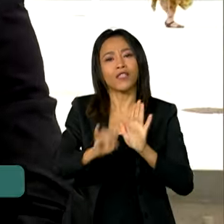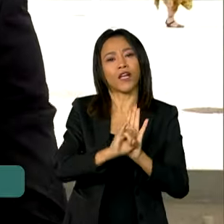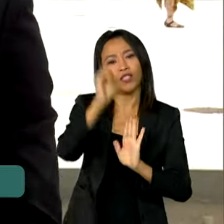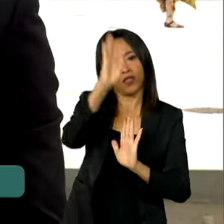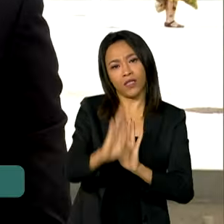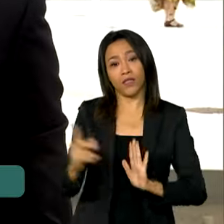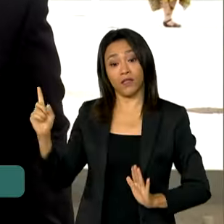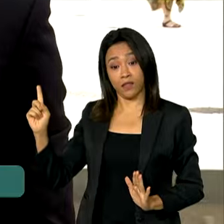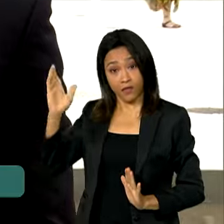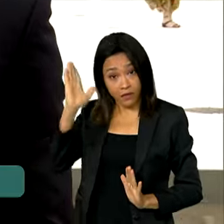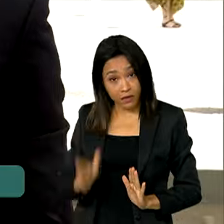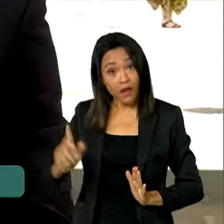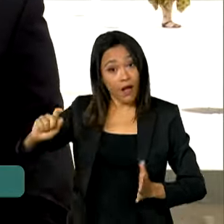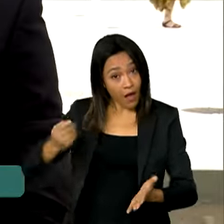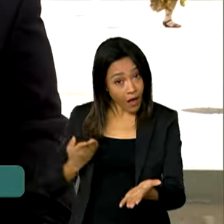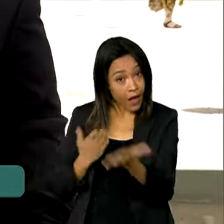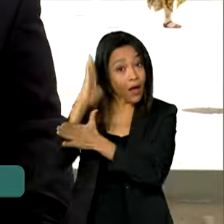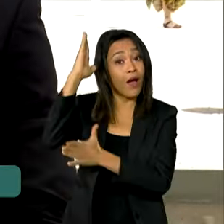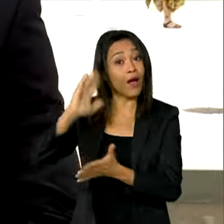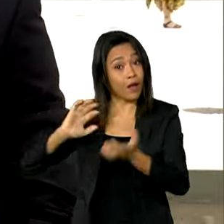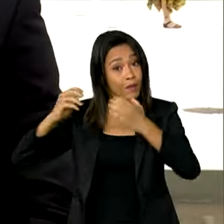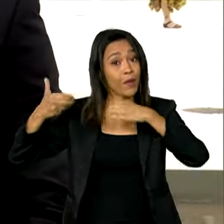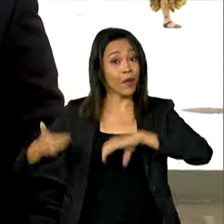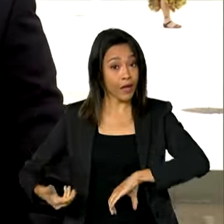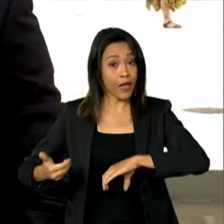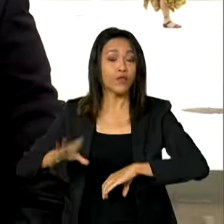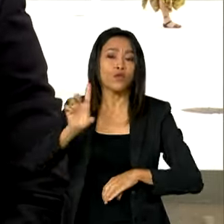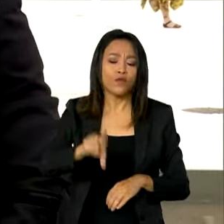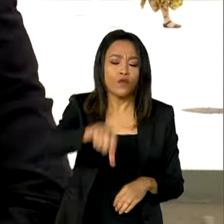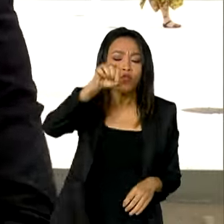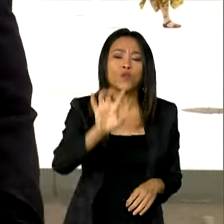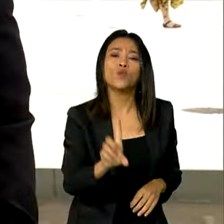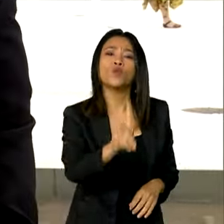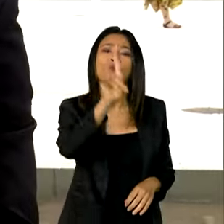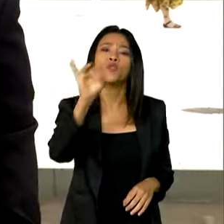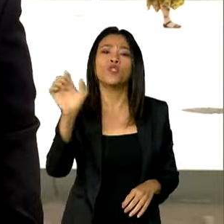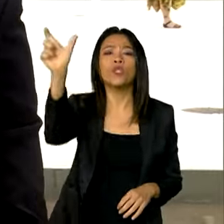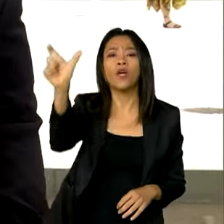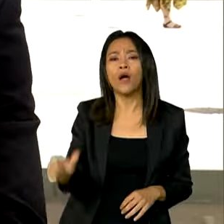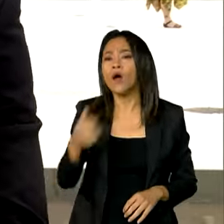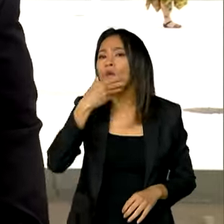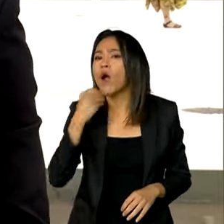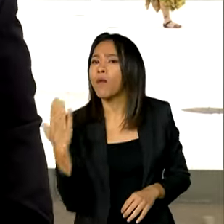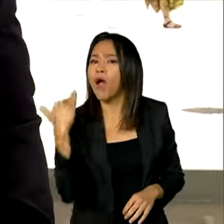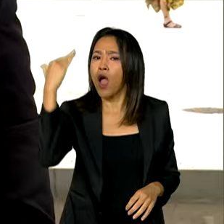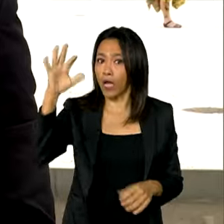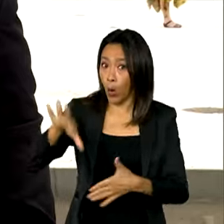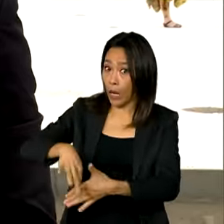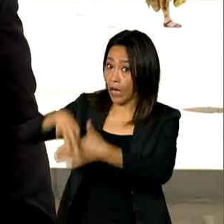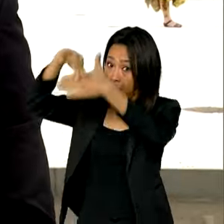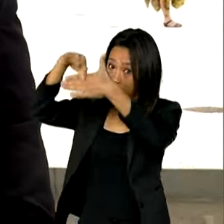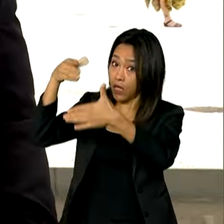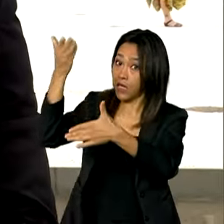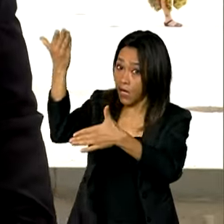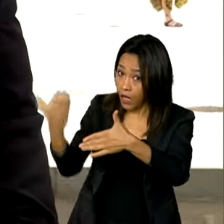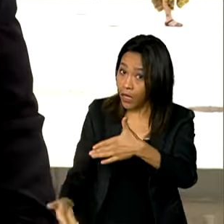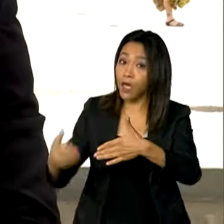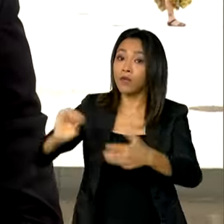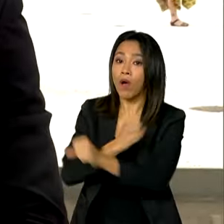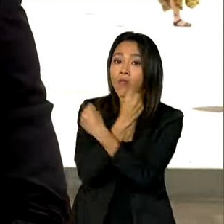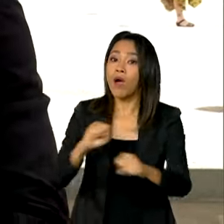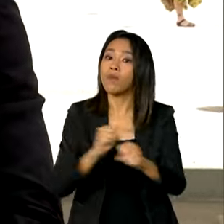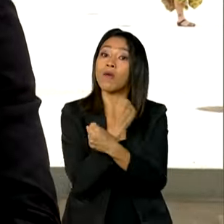Aprovado pelo Congresso, o dia foi escolhido em homenagem ao mestre Luiz de França, líder do Maracatu, Leão Coroado de